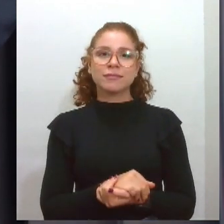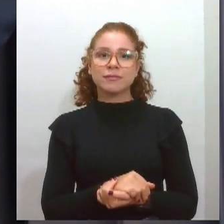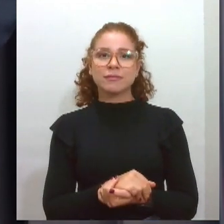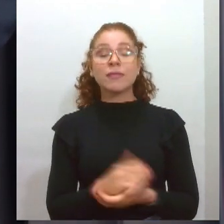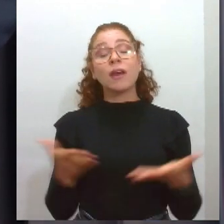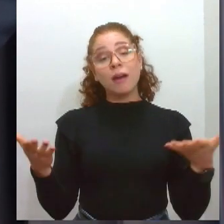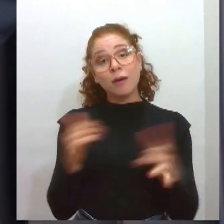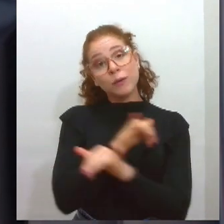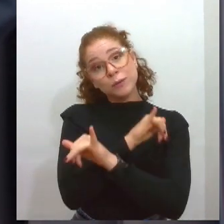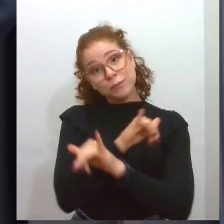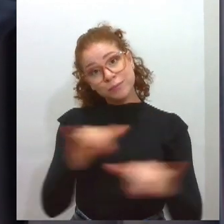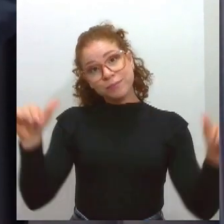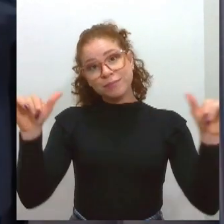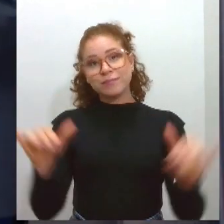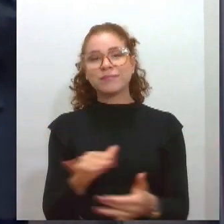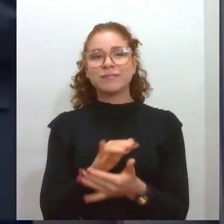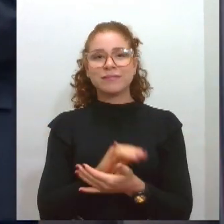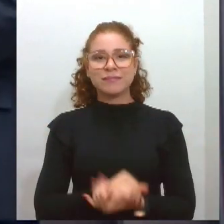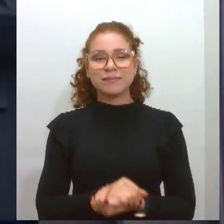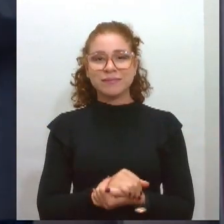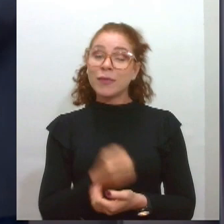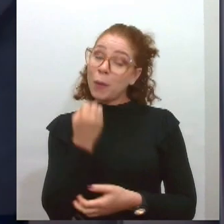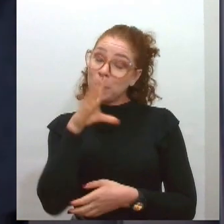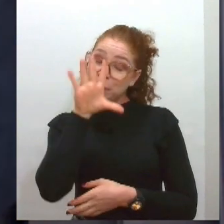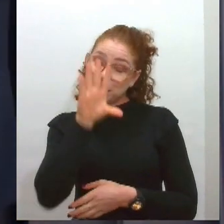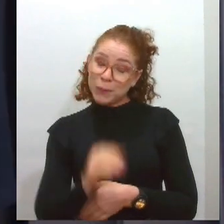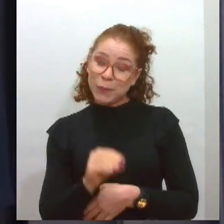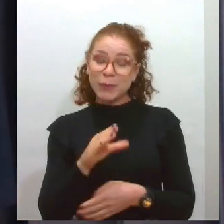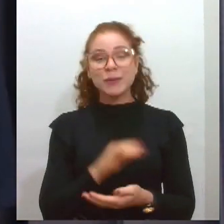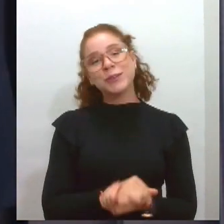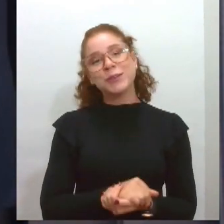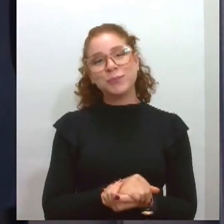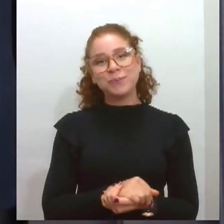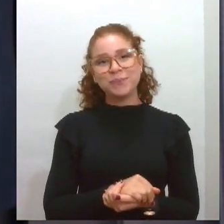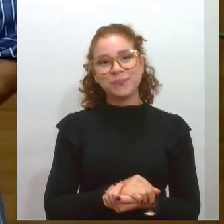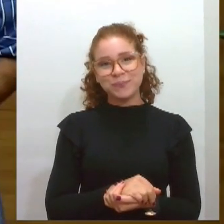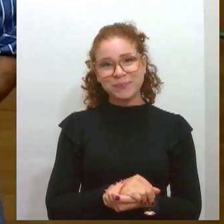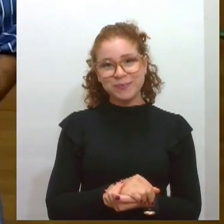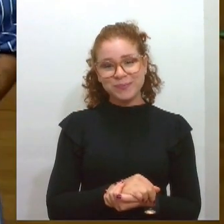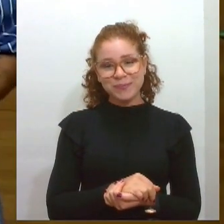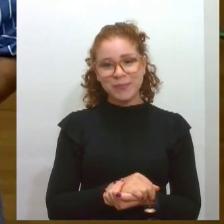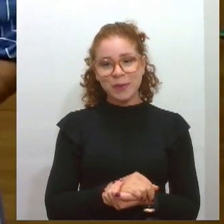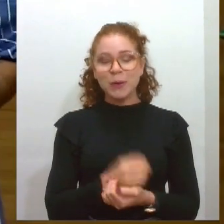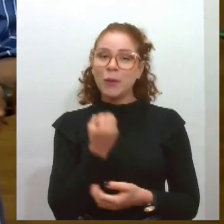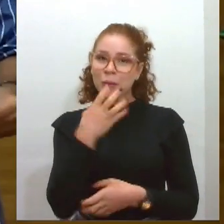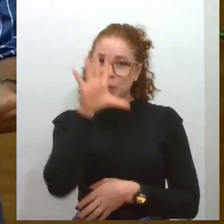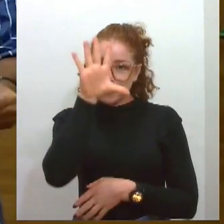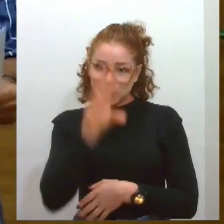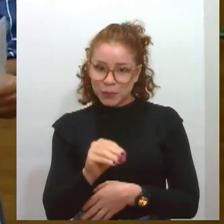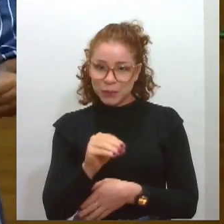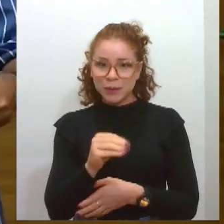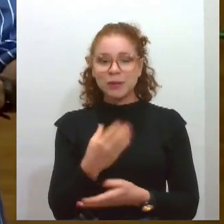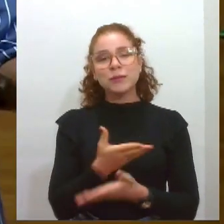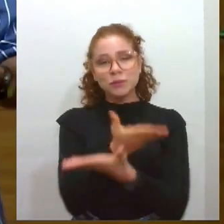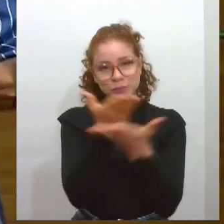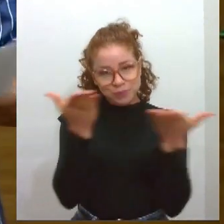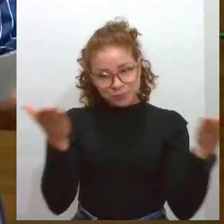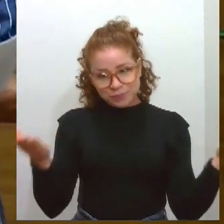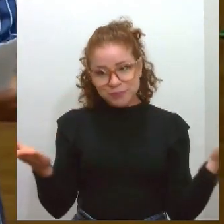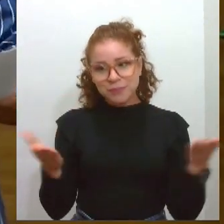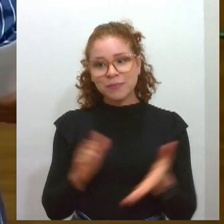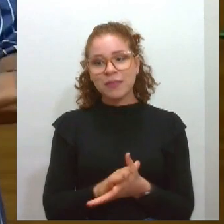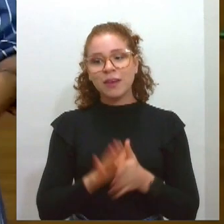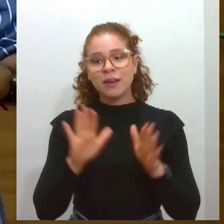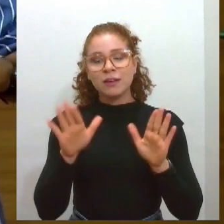informações. Muito boa noite, Tayara. Boa noite, Asival. Muito boa noite a todos. Olha, o intuito dessa pesquisa